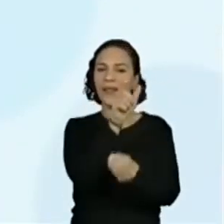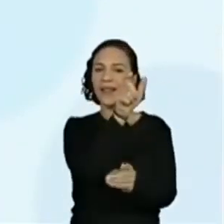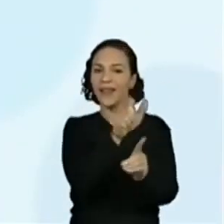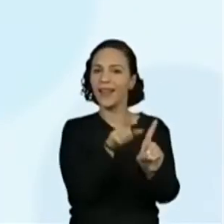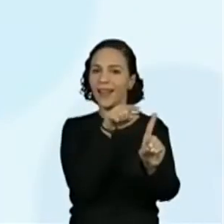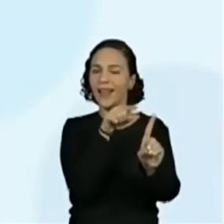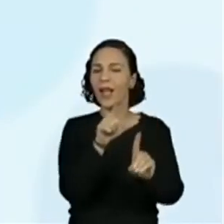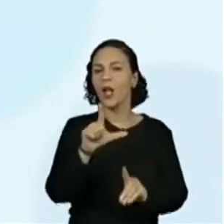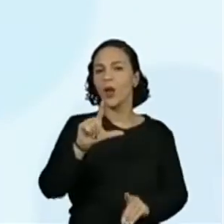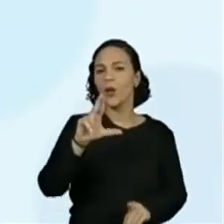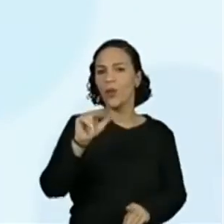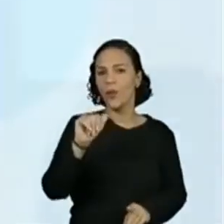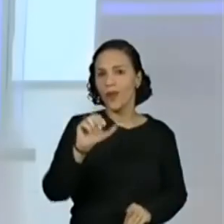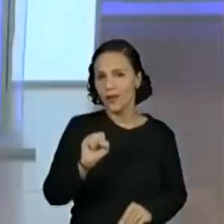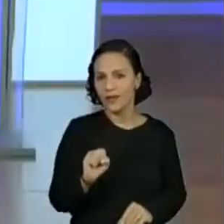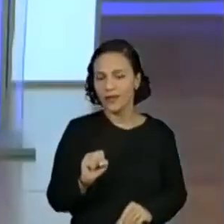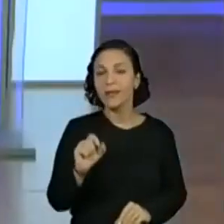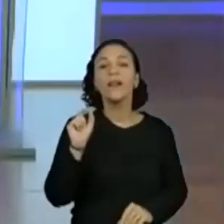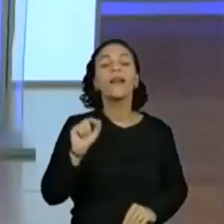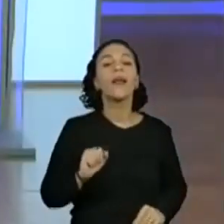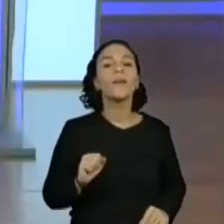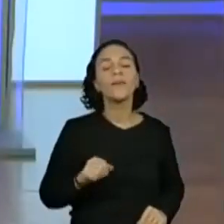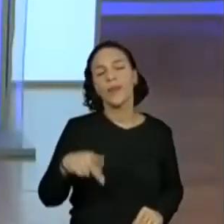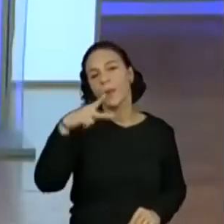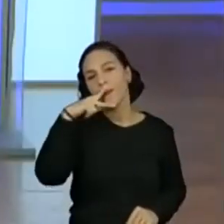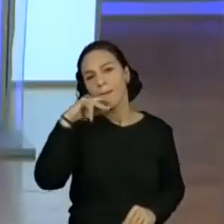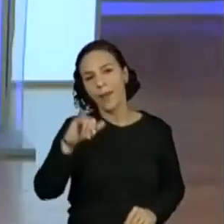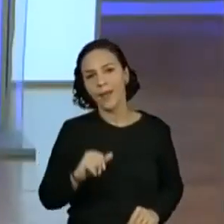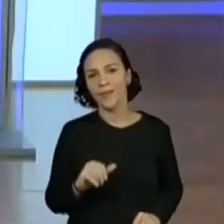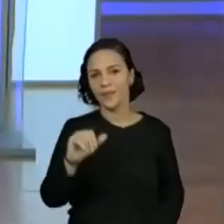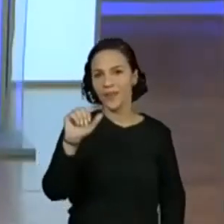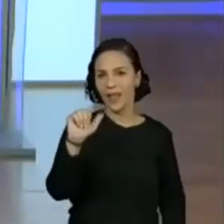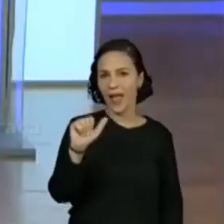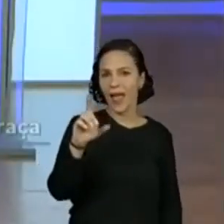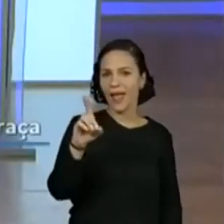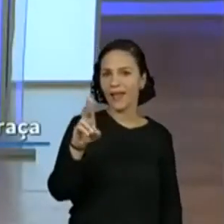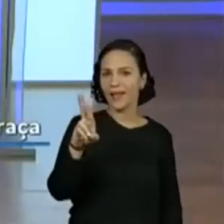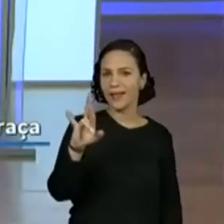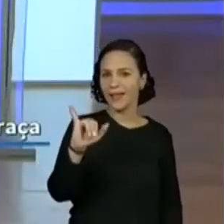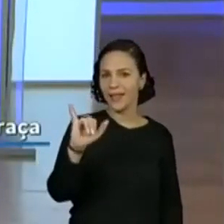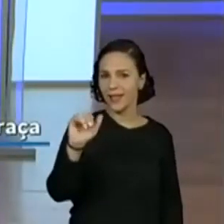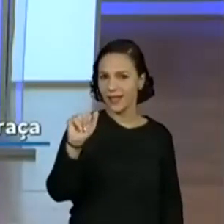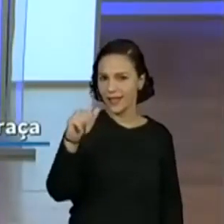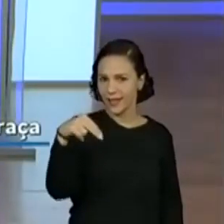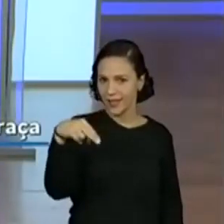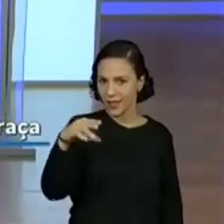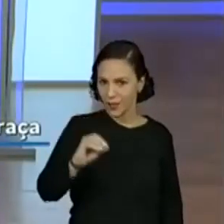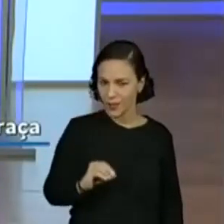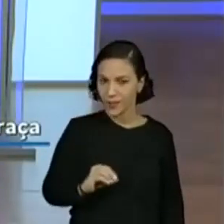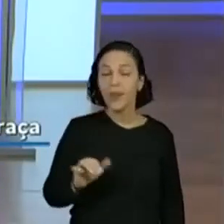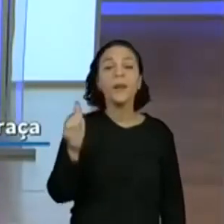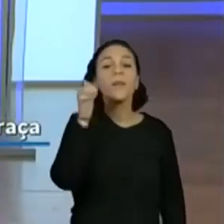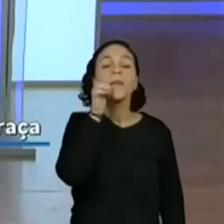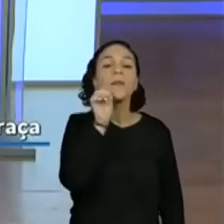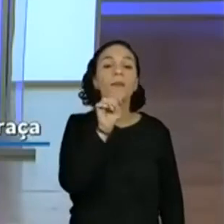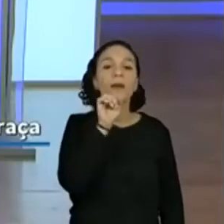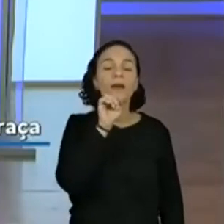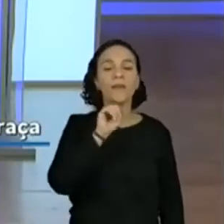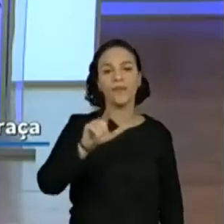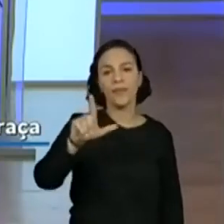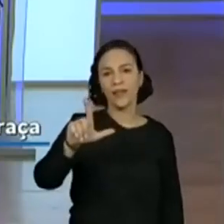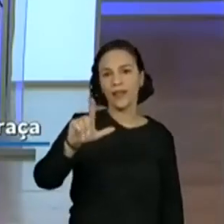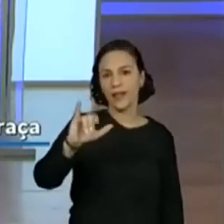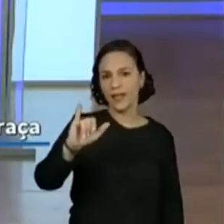né? Que tinha lá o papai, né? O papai Adriano, a mamãe Elígia, o Lucas e o irmão dele lá, o